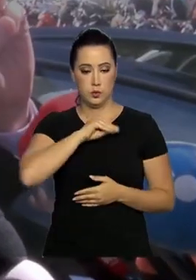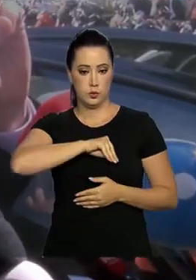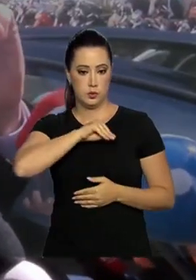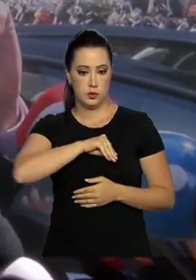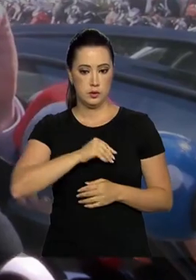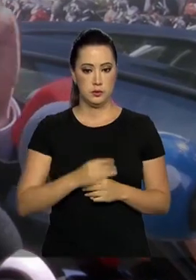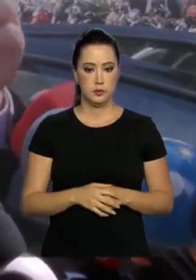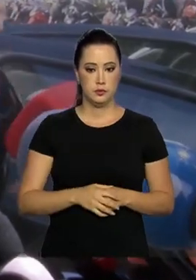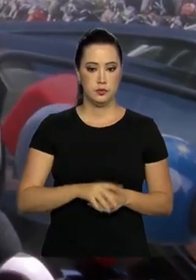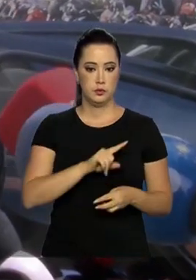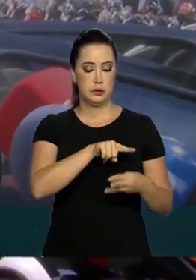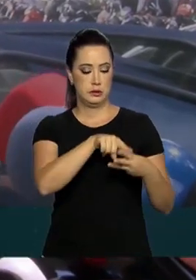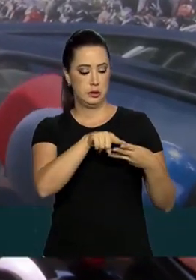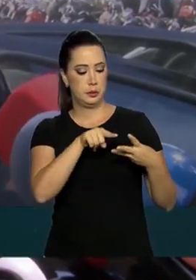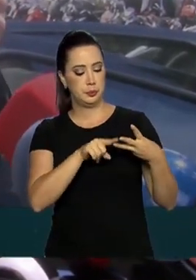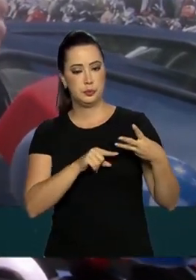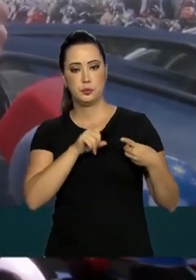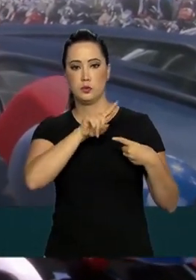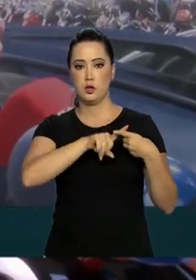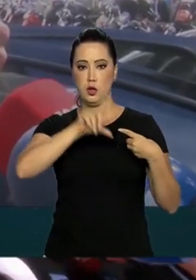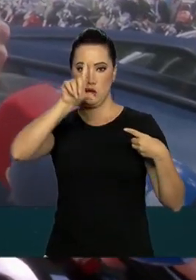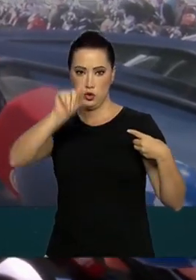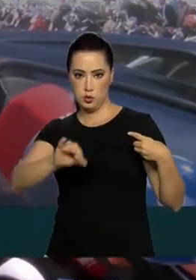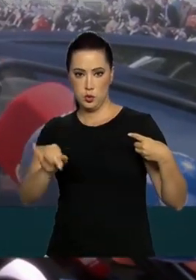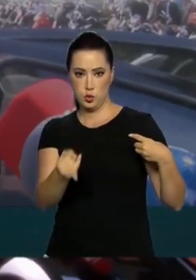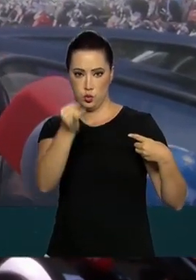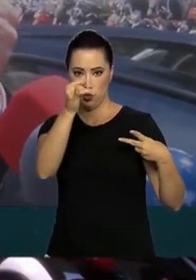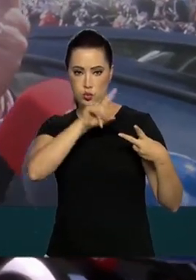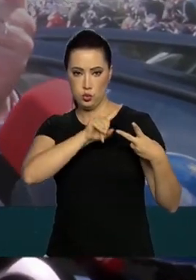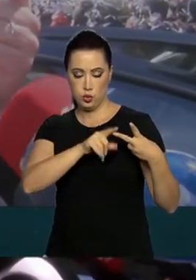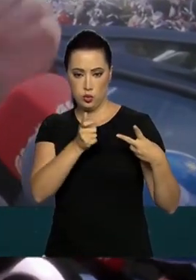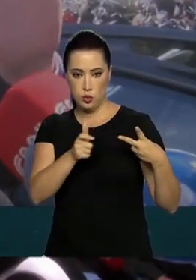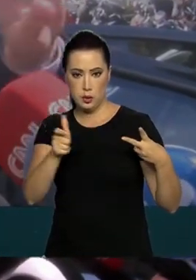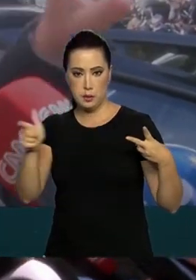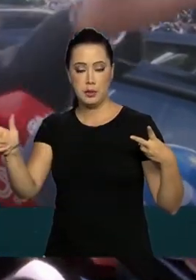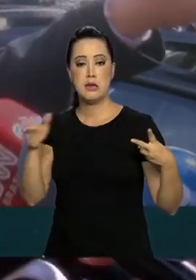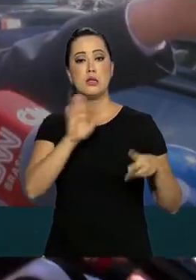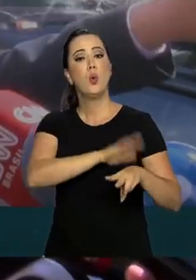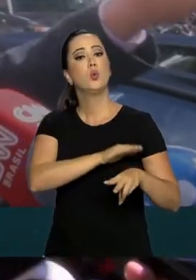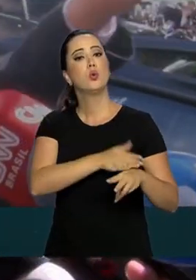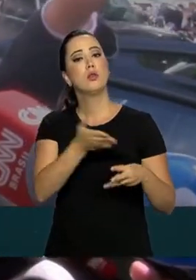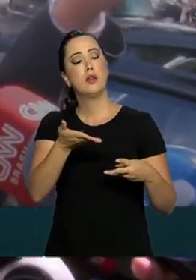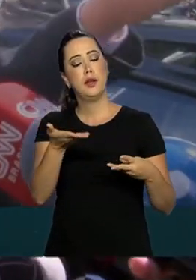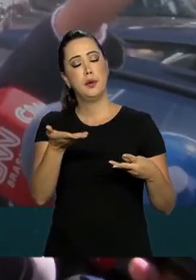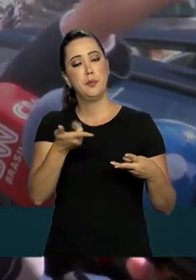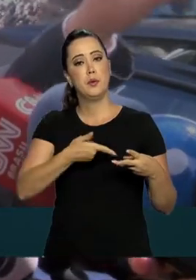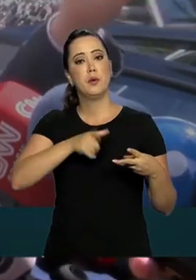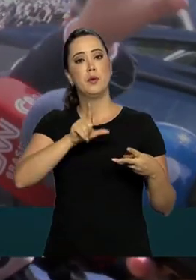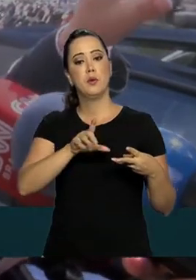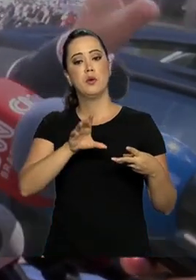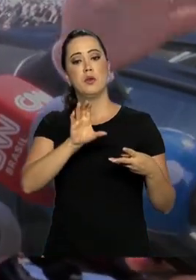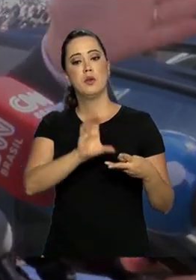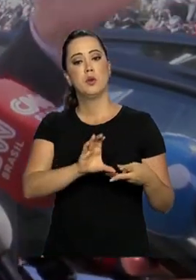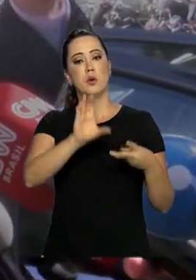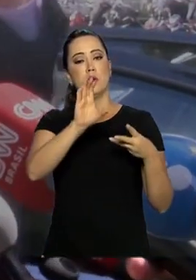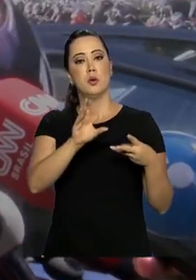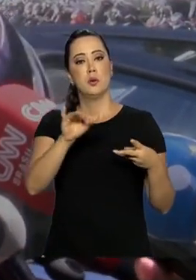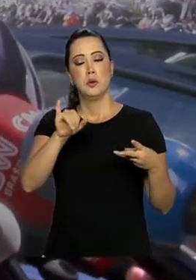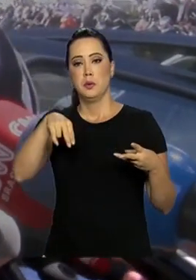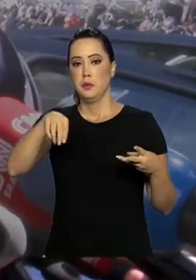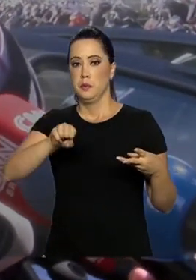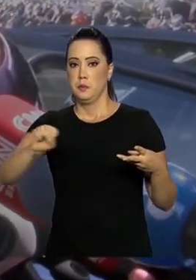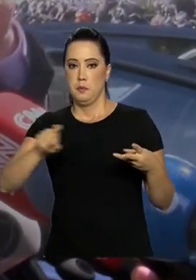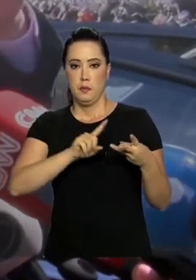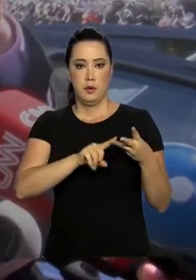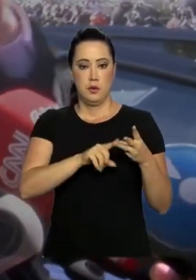São três medidas do consignado. Redução do teto dos juros, ampliação do prazo, que é via resolução do Conselho Nacional de Previdência. A